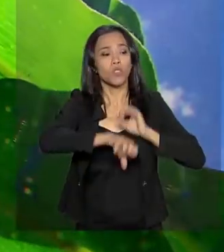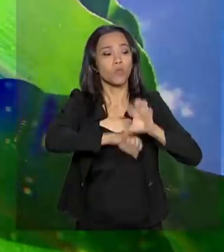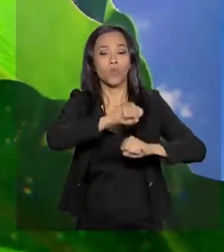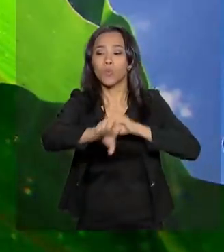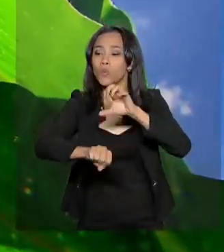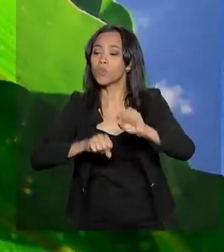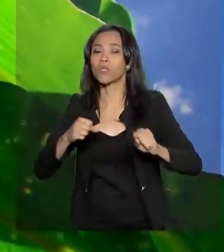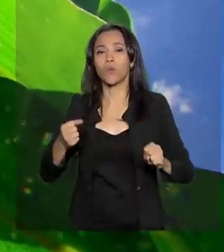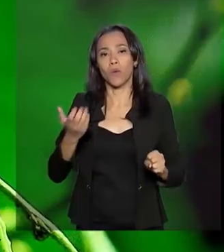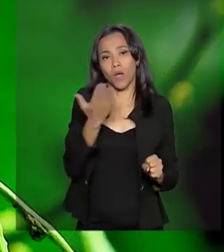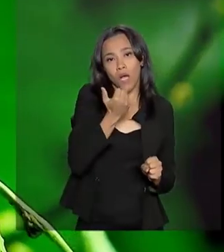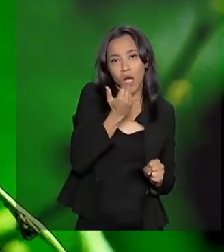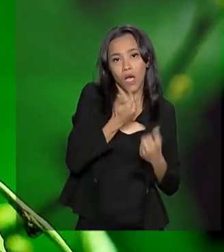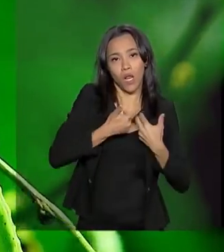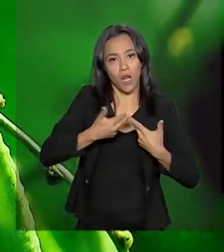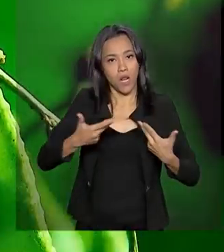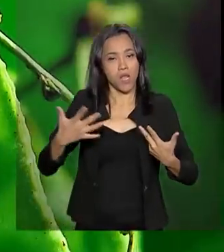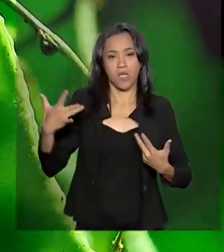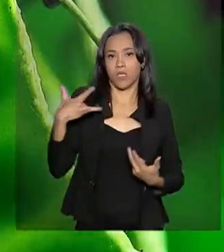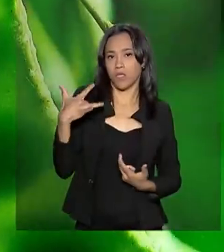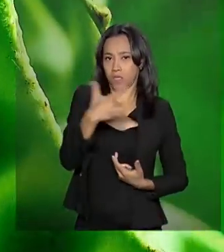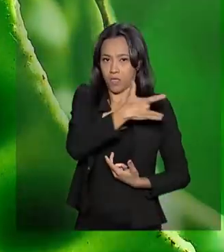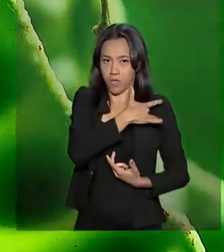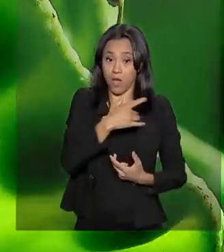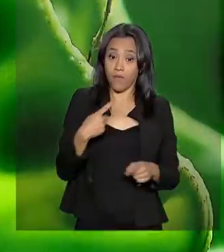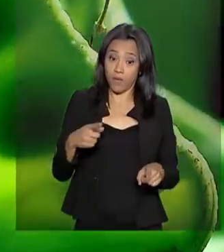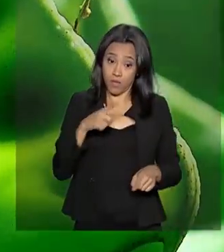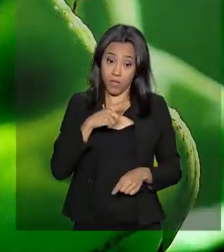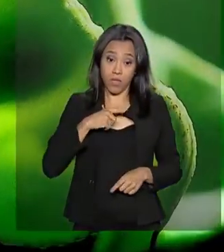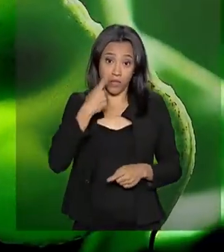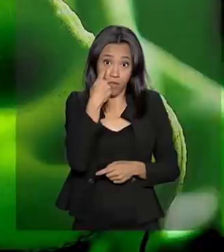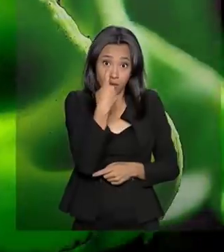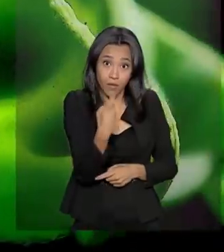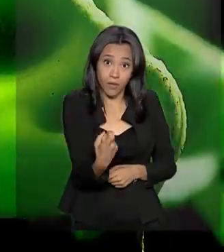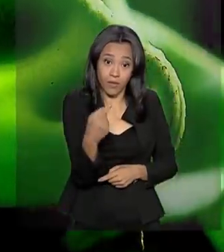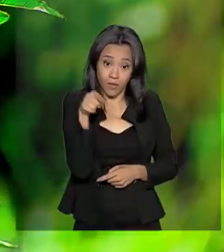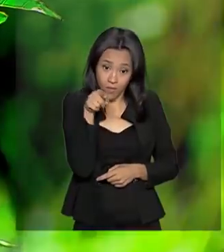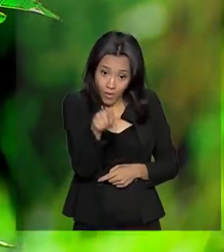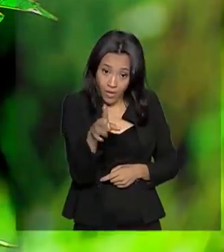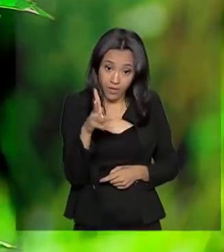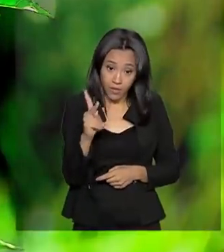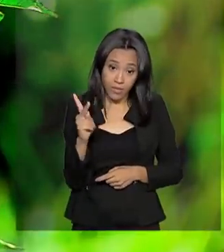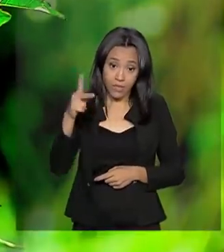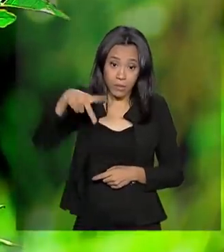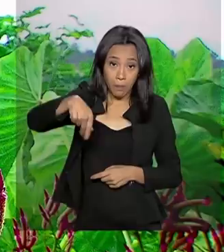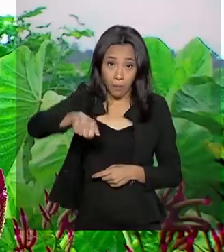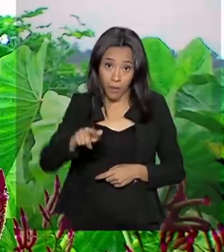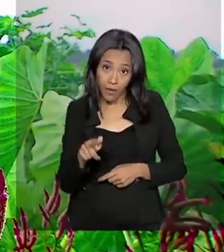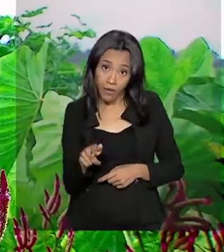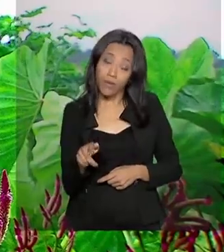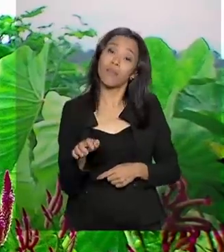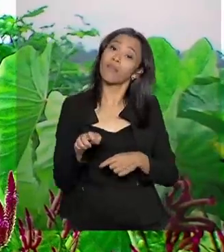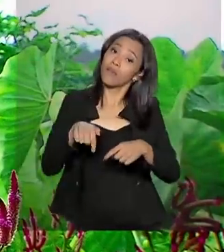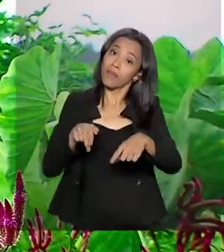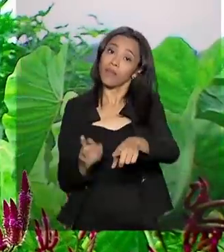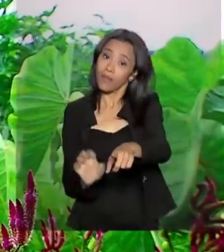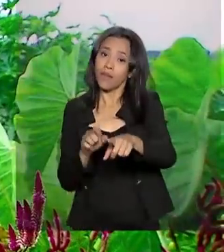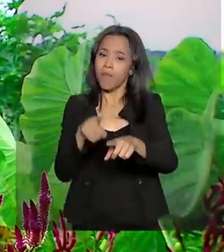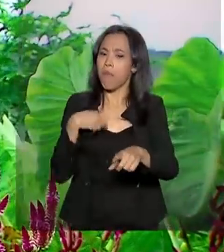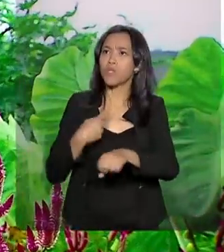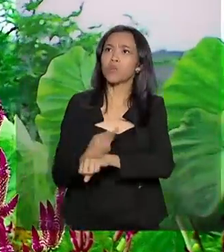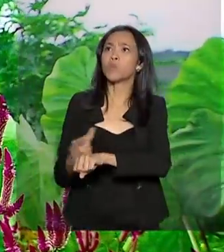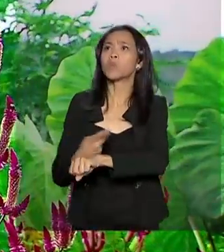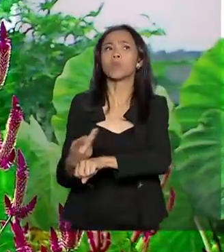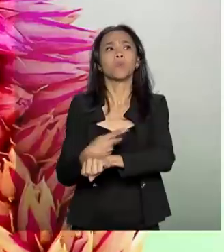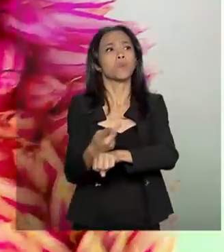alimentação saudável e têm se interessado pela exceção das hortaliças punk na dieta, mas não as encontram